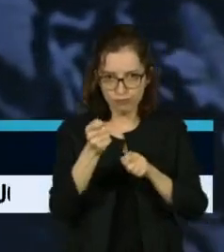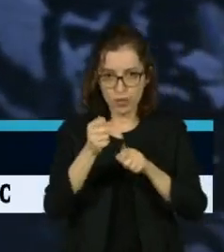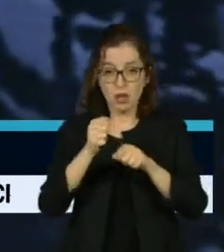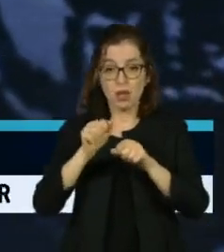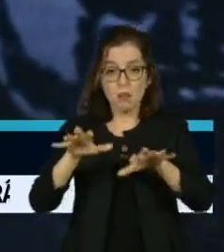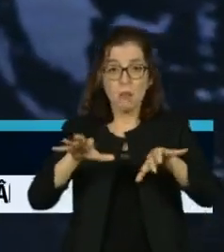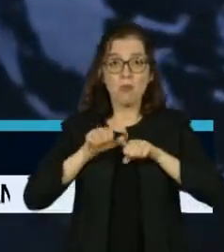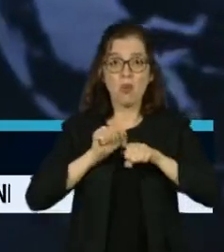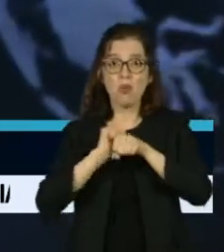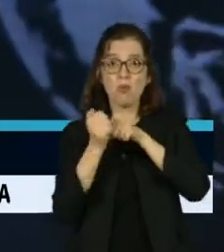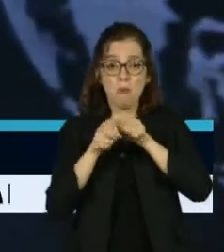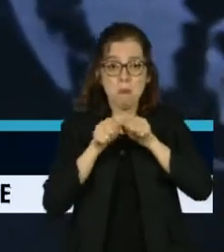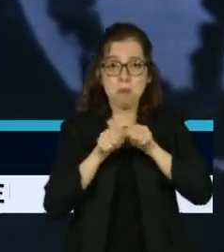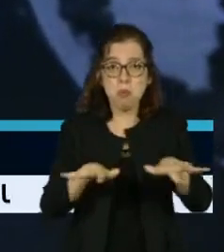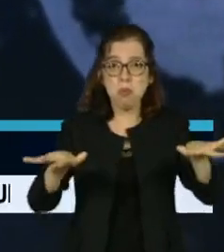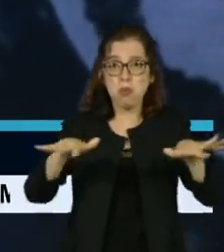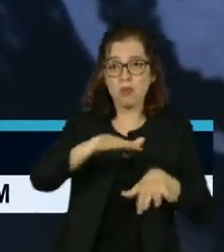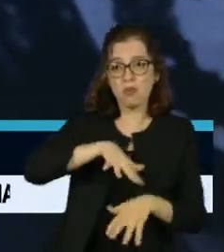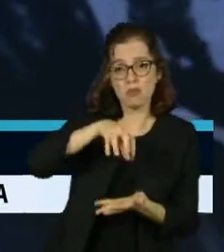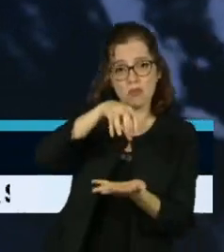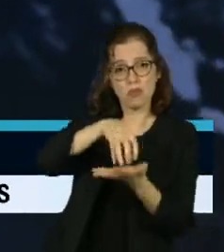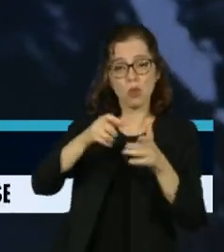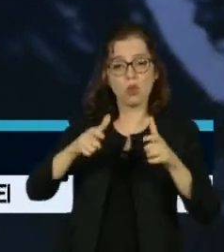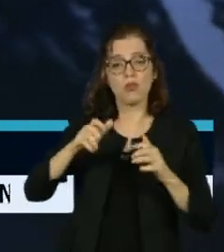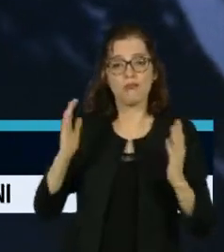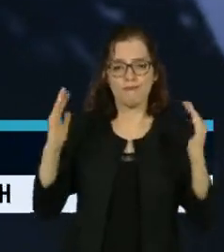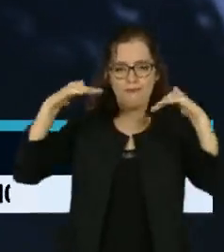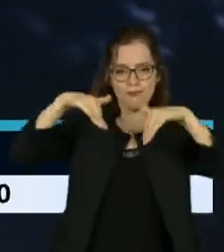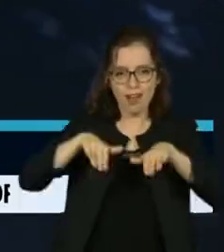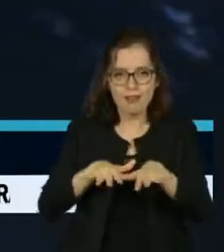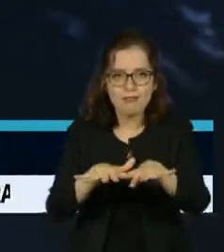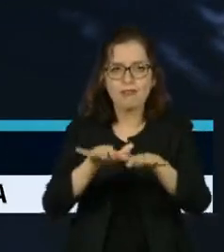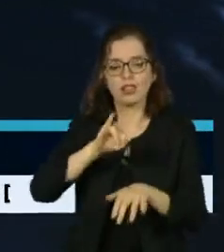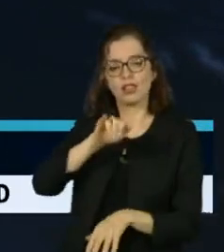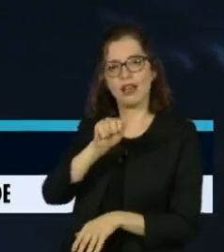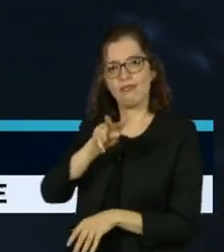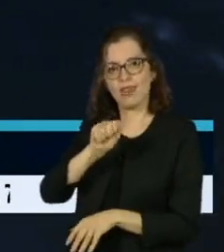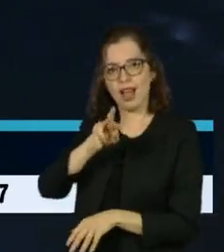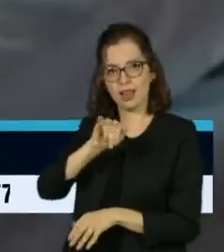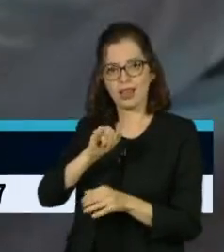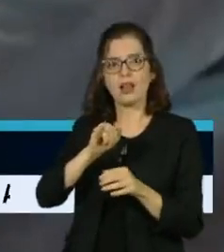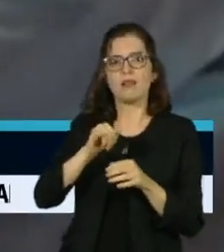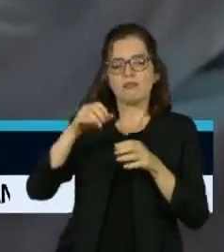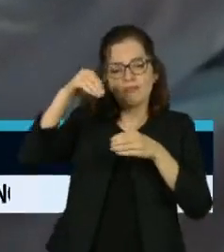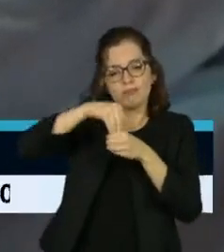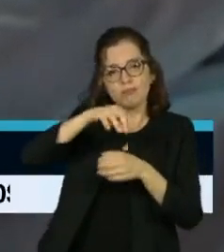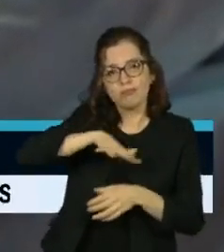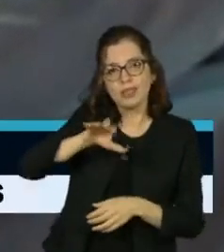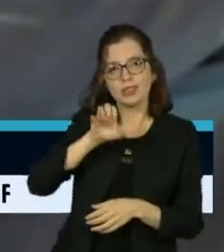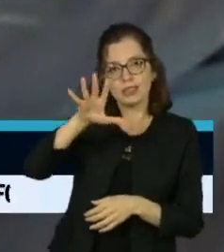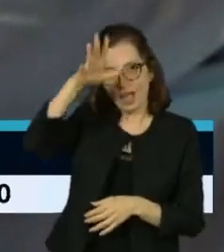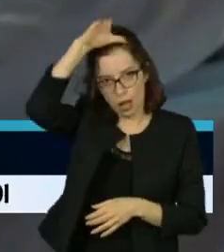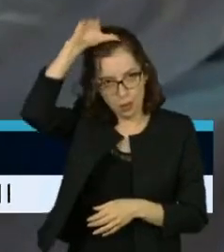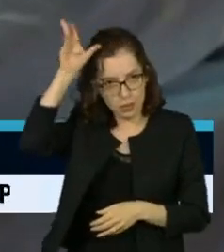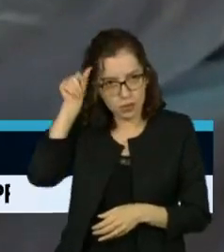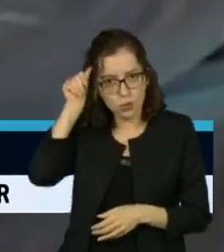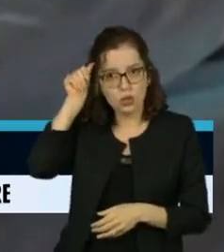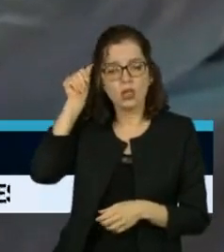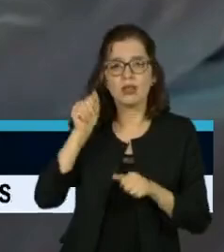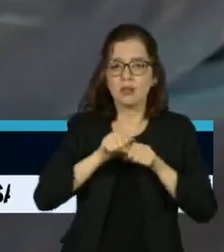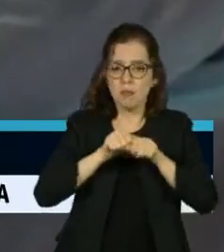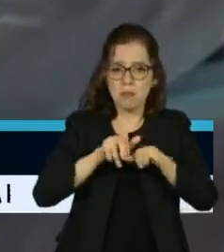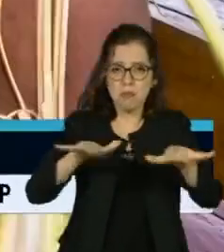comunidades isoladas, o que acende um alerta para o risco de contaminação de outros grupos. O surto de Covid